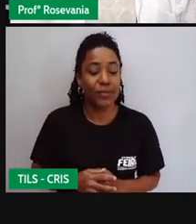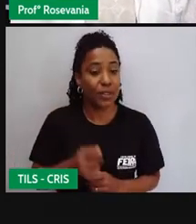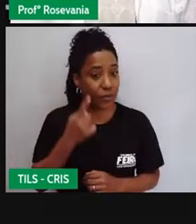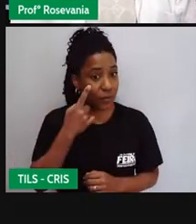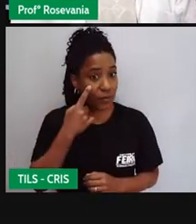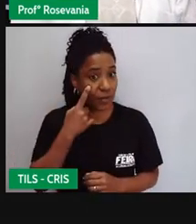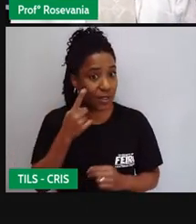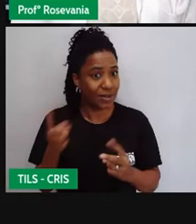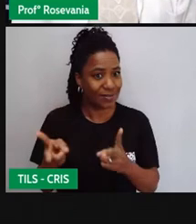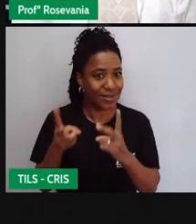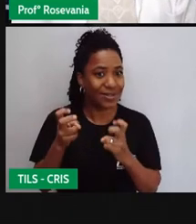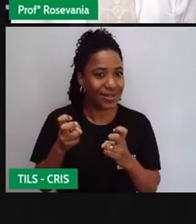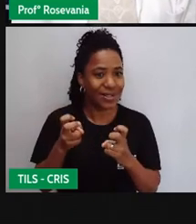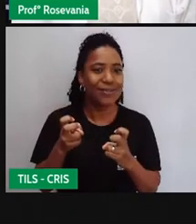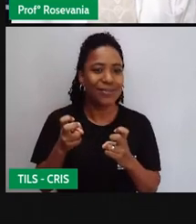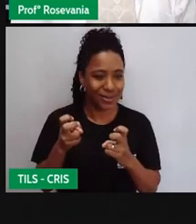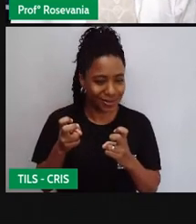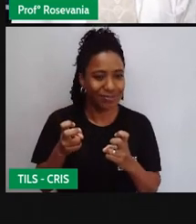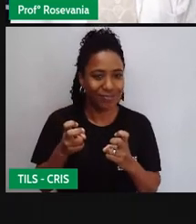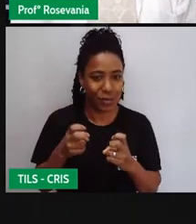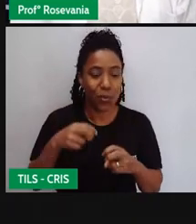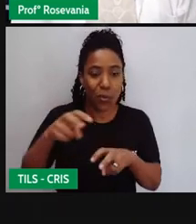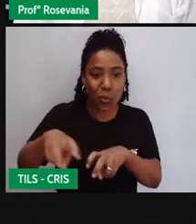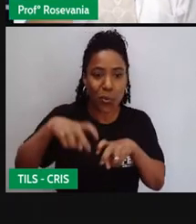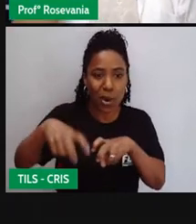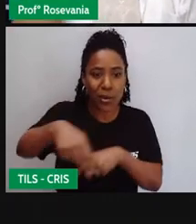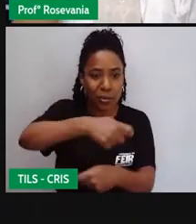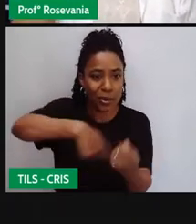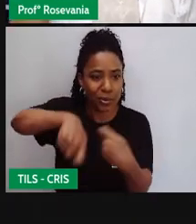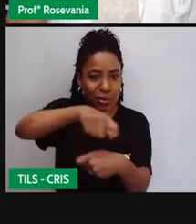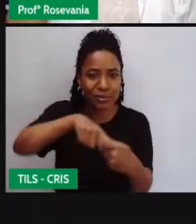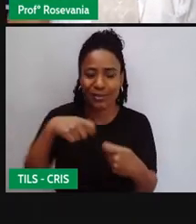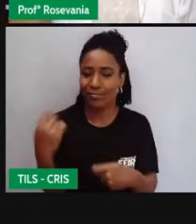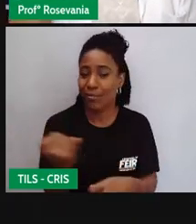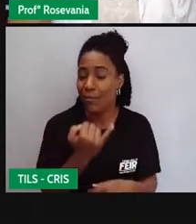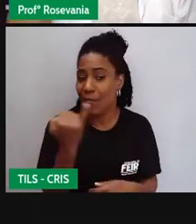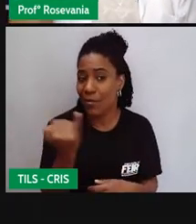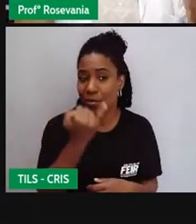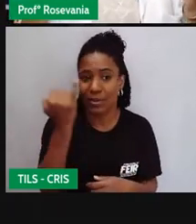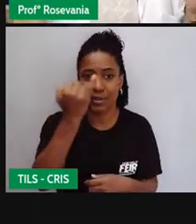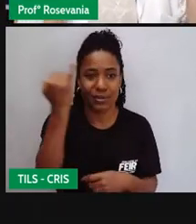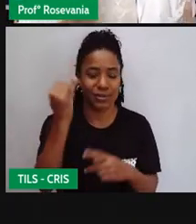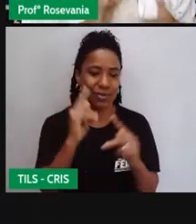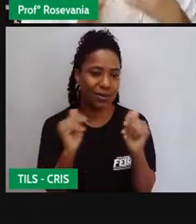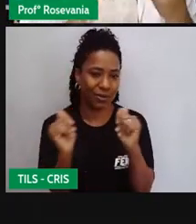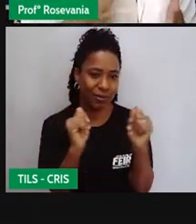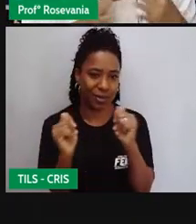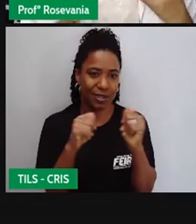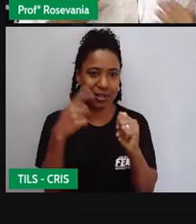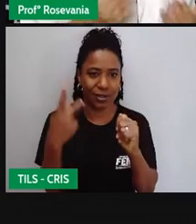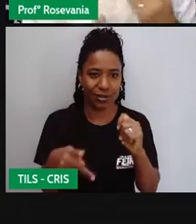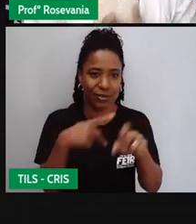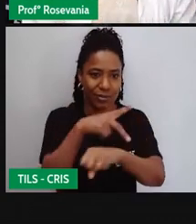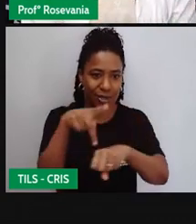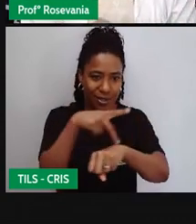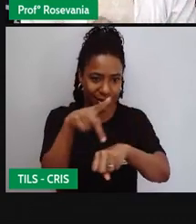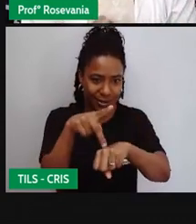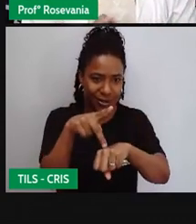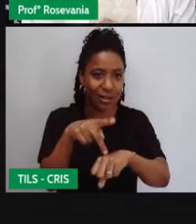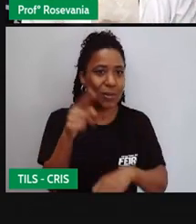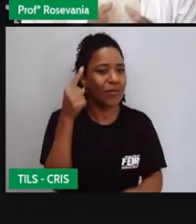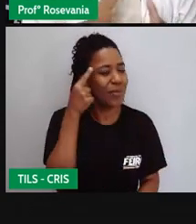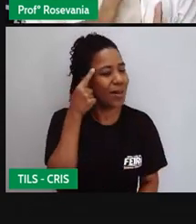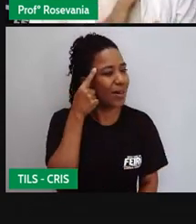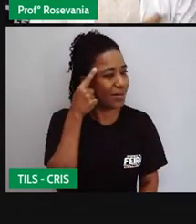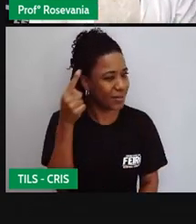importante, é um setor importante na nossa economia, porque, só para a gente fazer um pouquinho, relembrar um pouquinho da